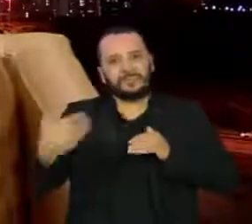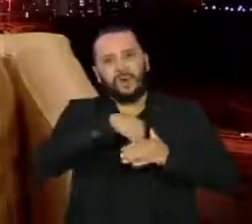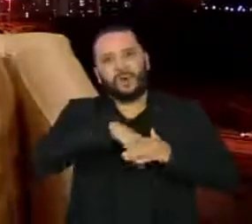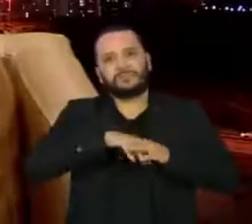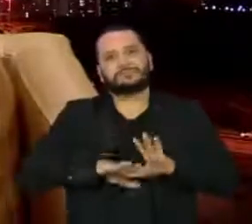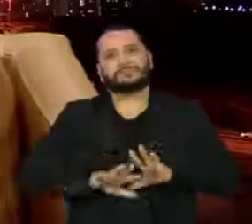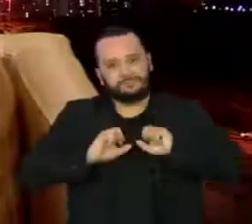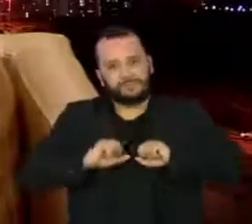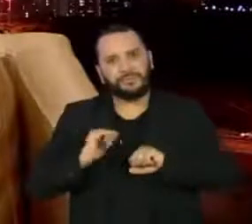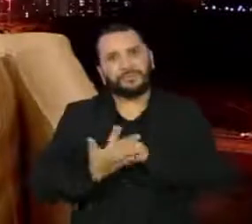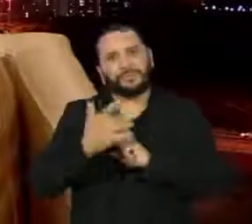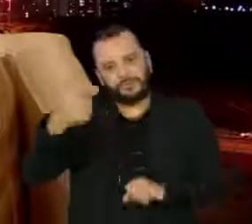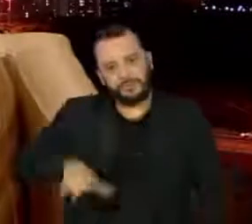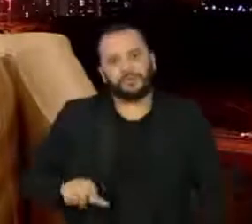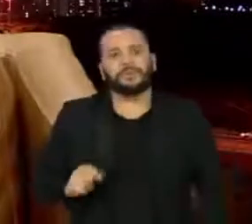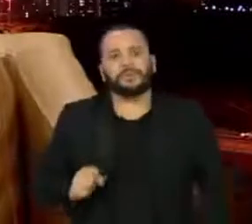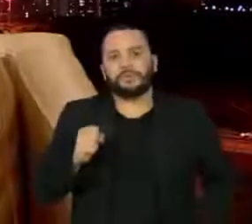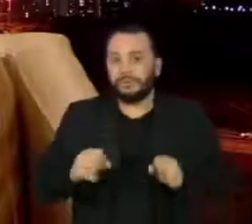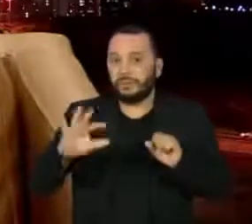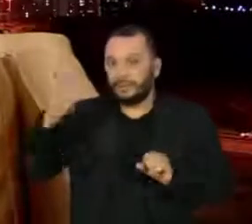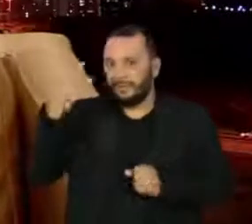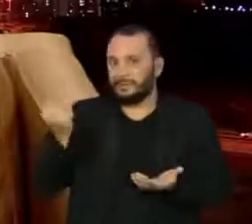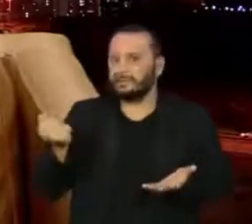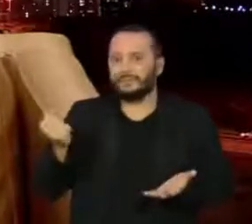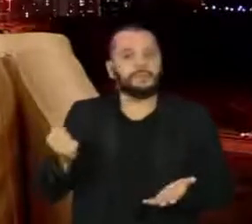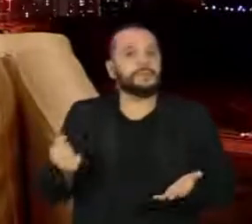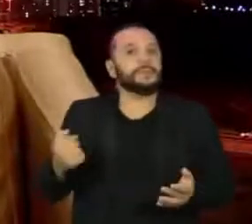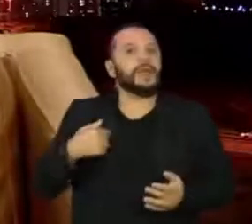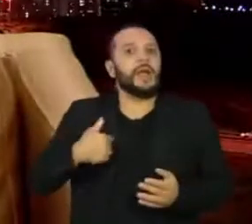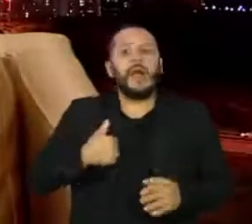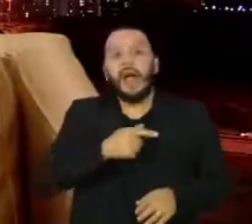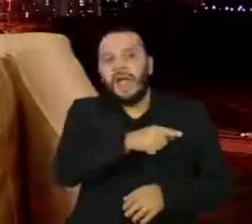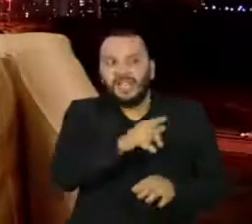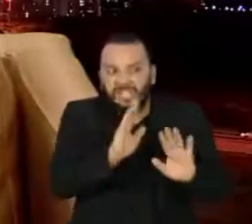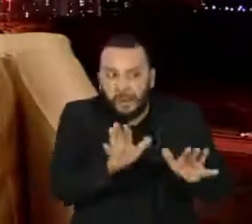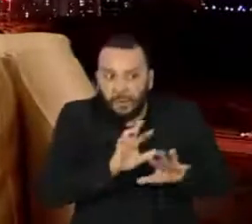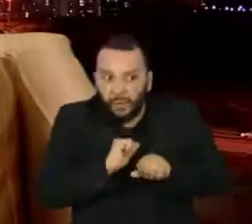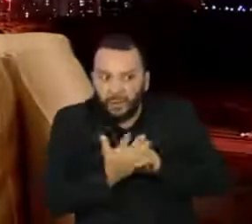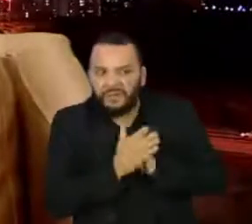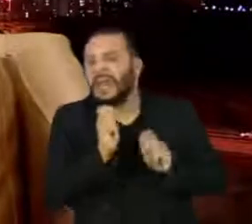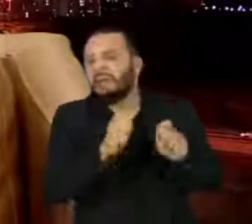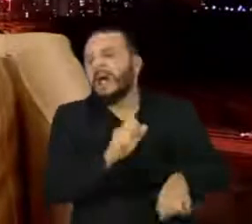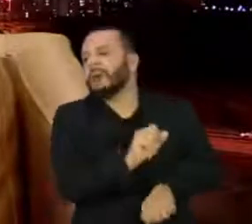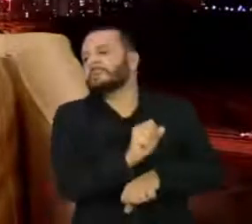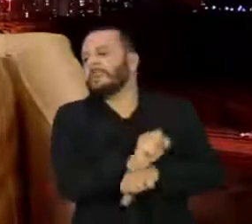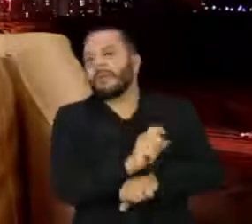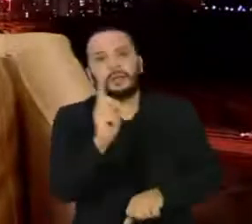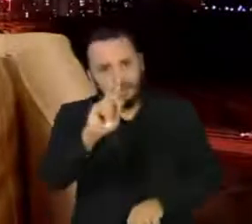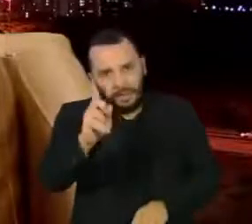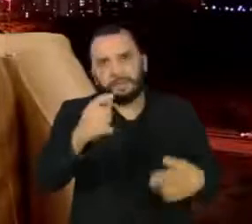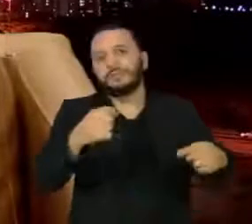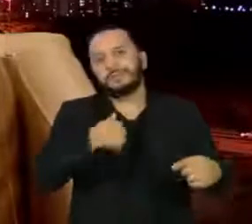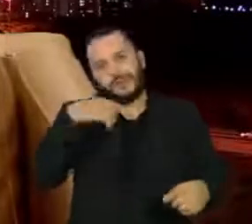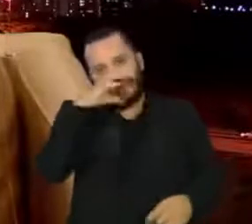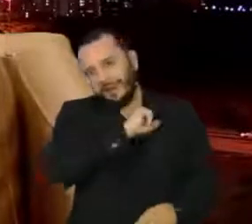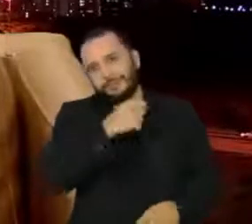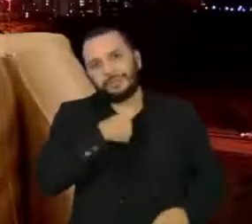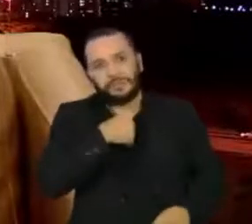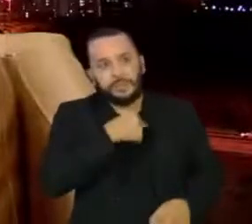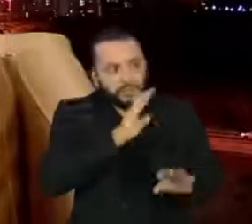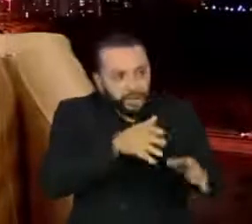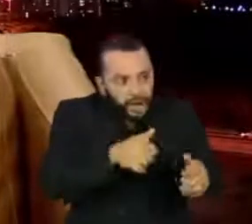sentido de não deferir, não aguardar para vacinar uma pessoa que já teve Covid. Então, assim que ela já tiver se